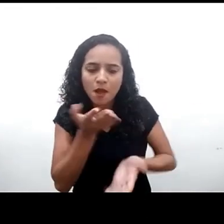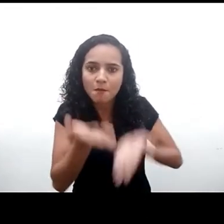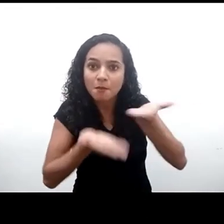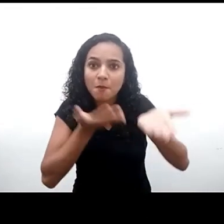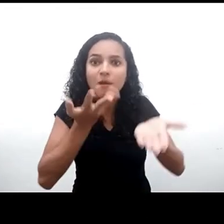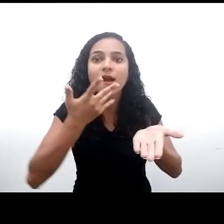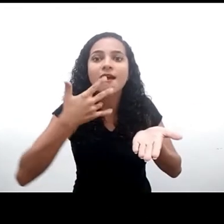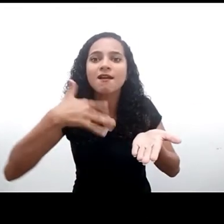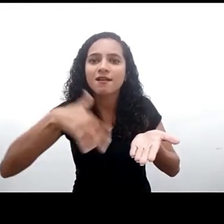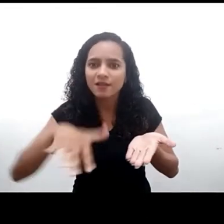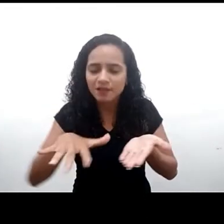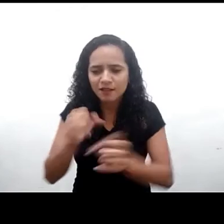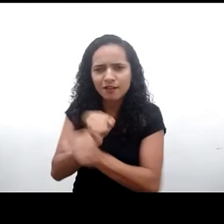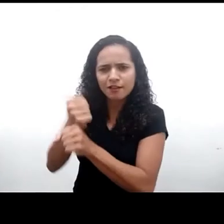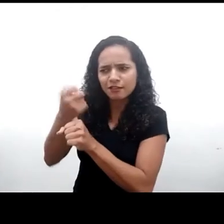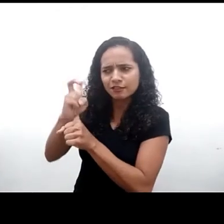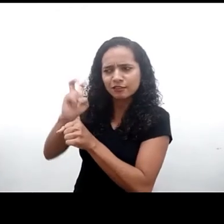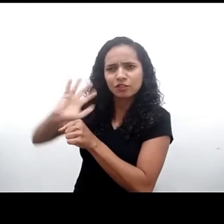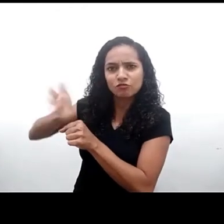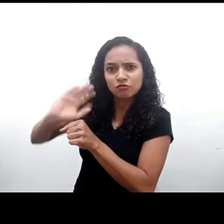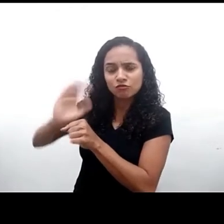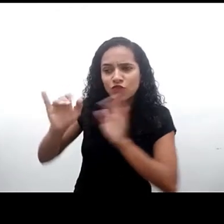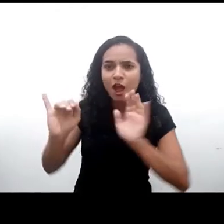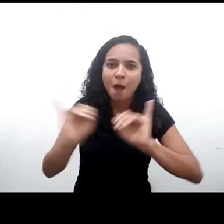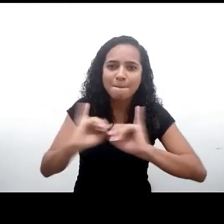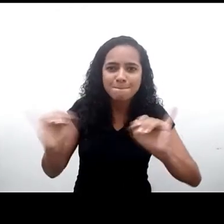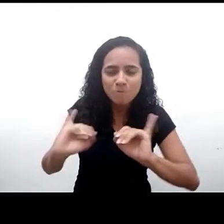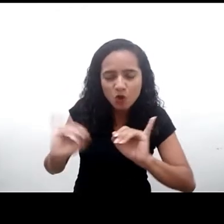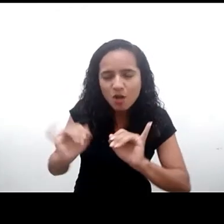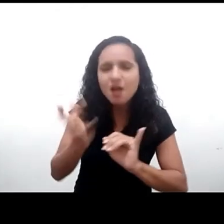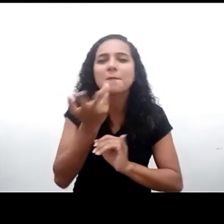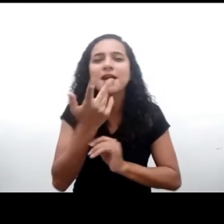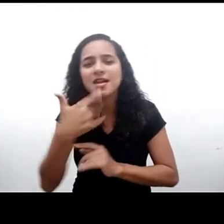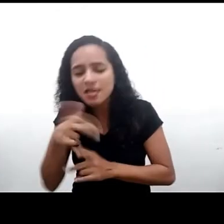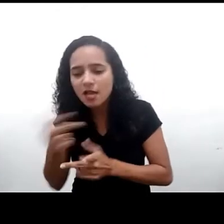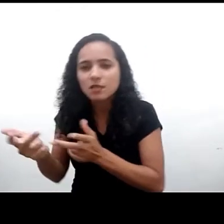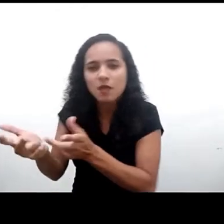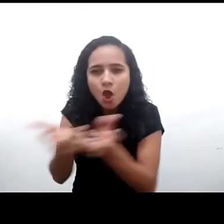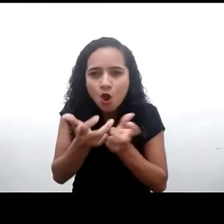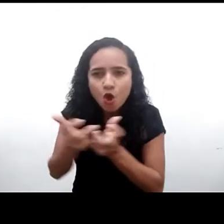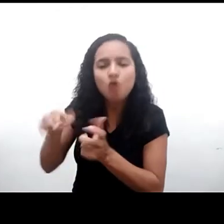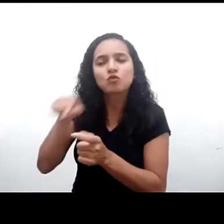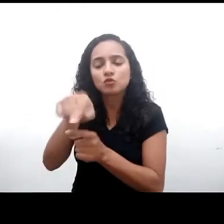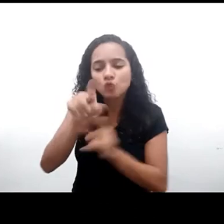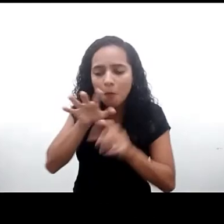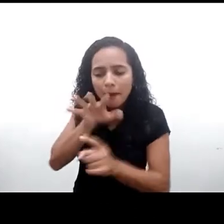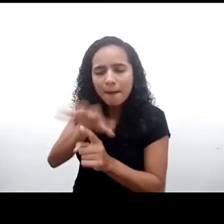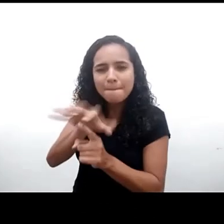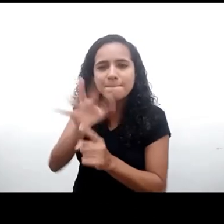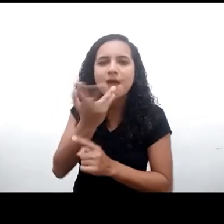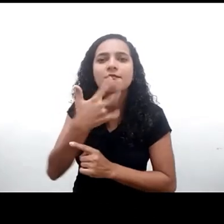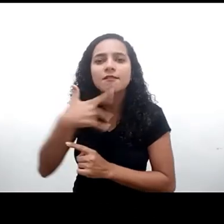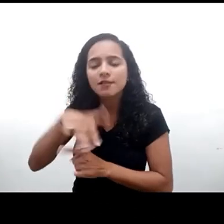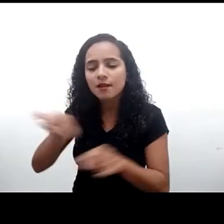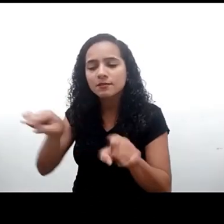e que há 15 anos, por meio do programa Criança e Consumo, fomenta a reflexão sobre os impactos do consumismo nas crianças e nos adolescentes.